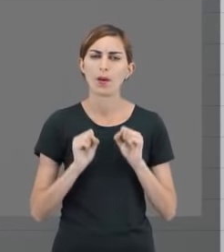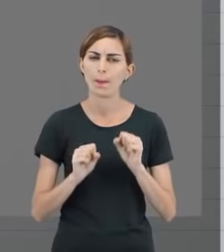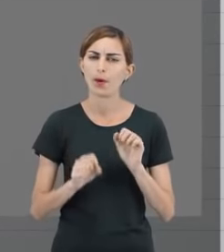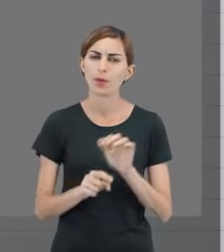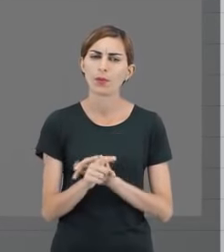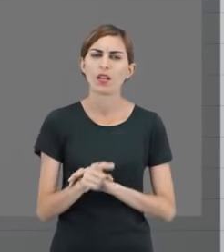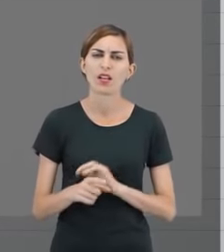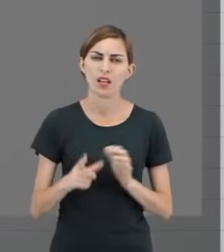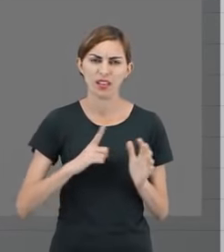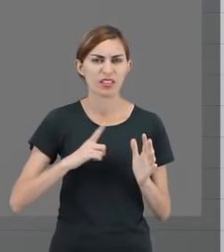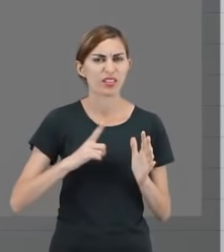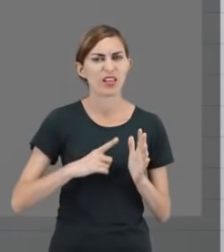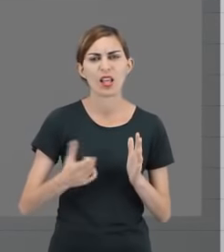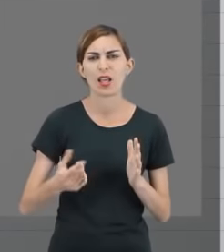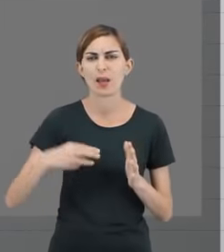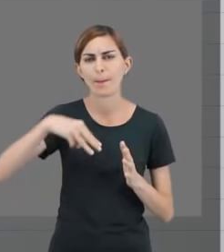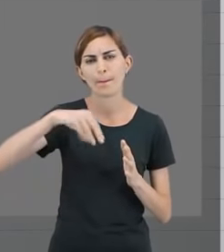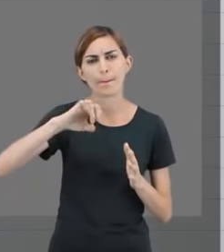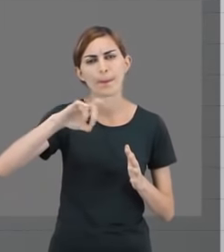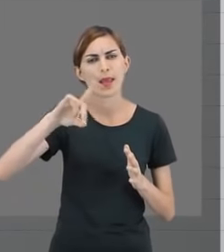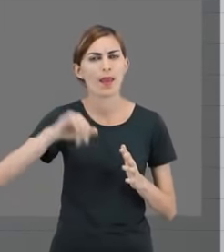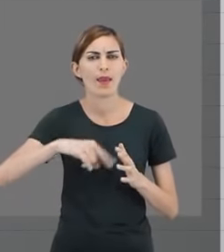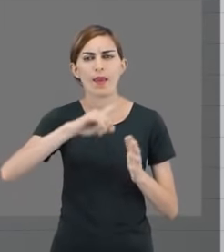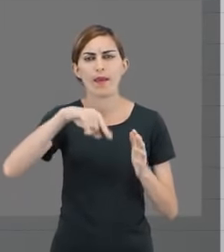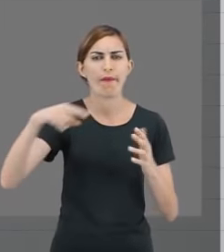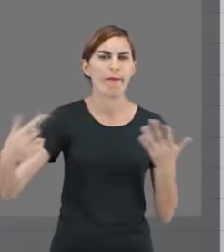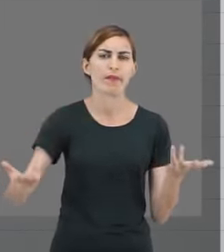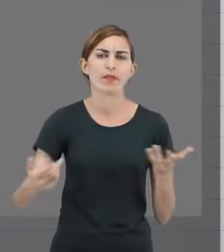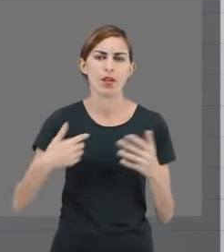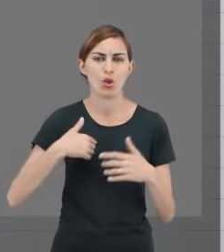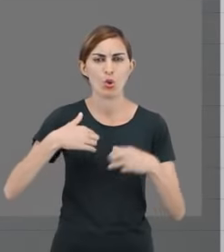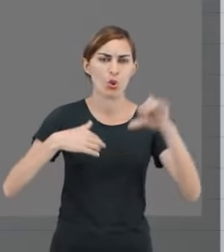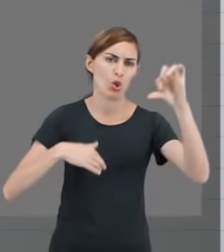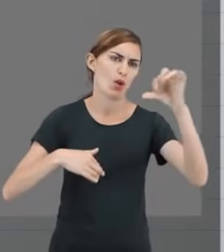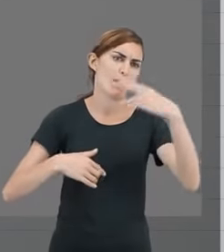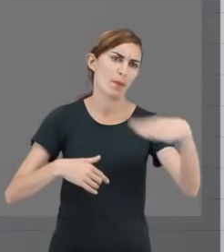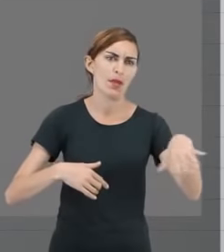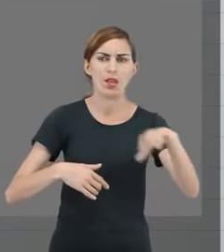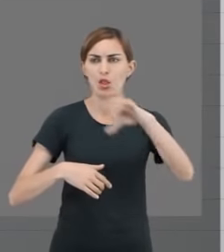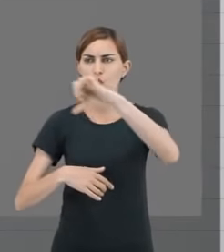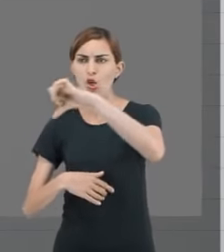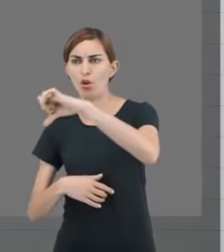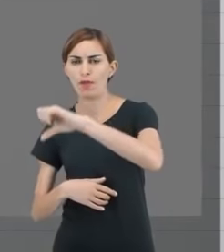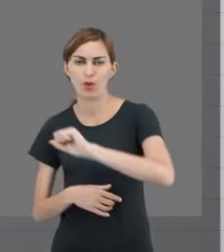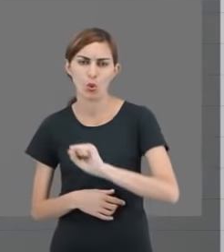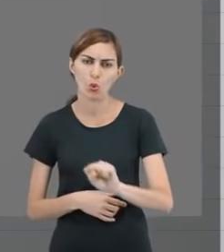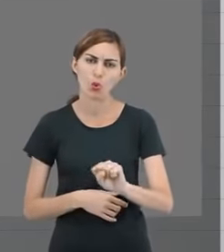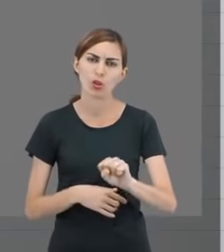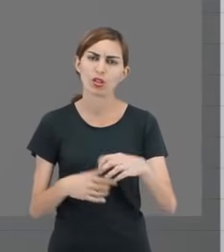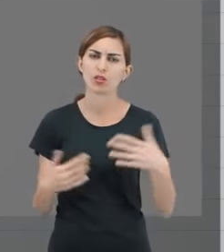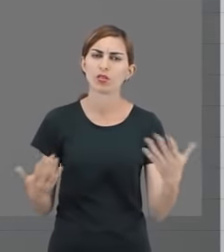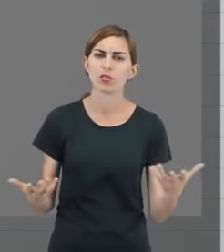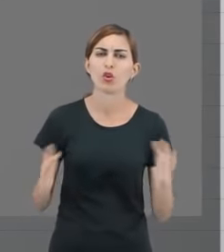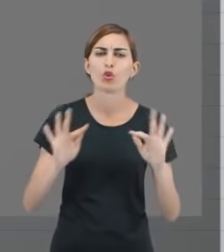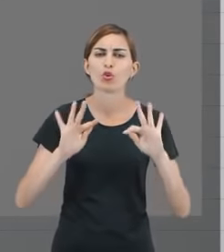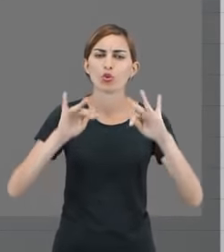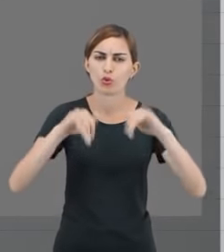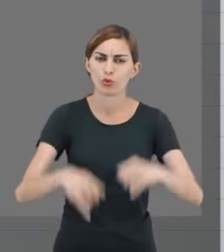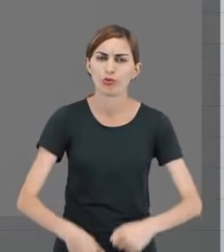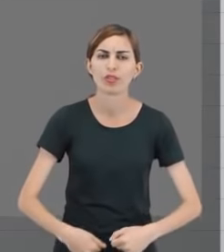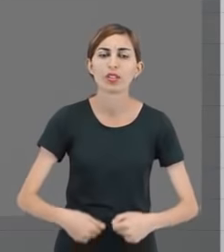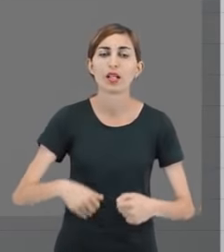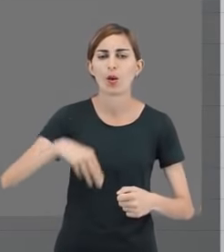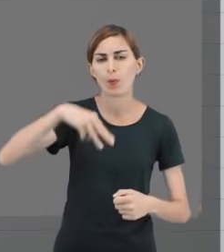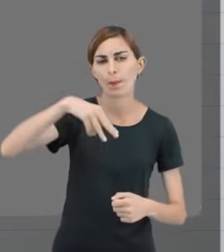perguntar, existe uma média dessas competências? Eu tirei nove e meio numa, nove na outra, oito na outra. No final, faz uma